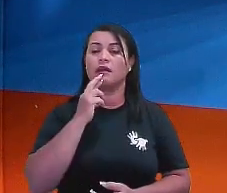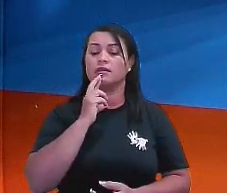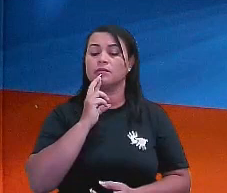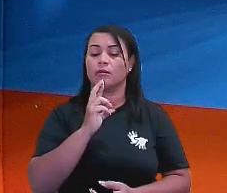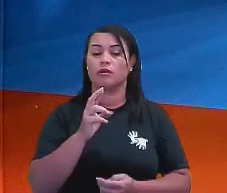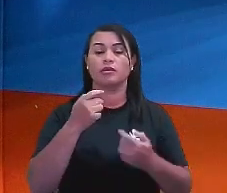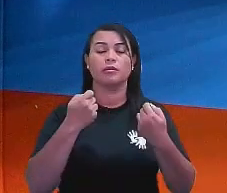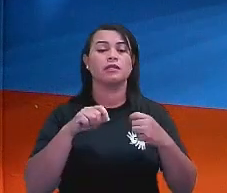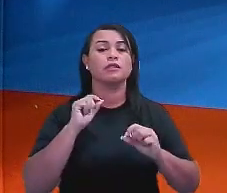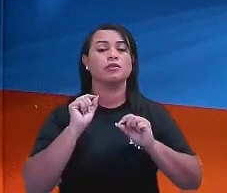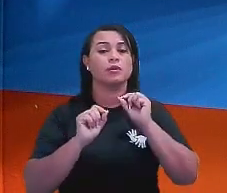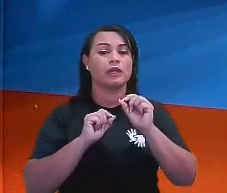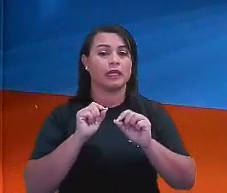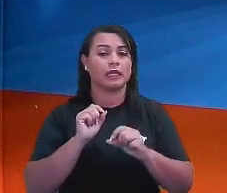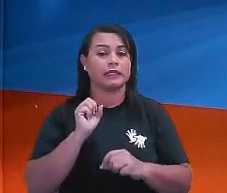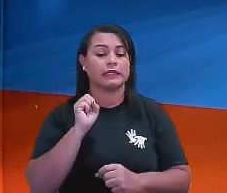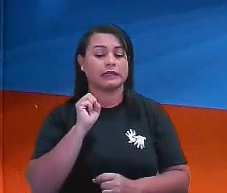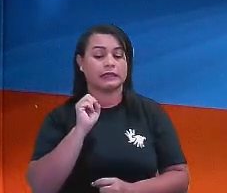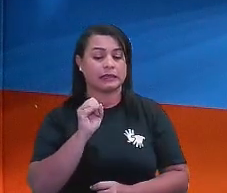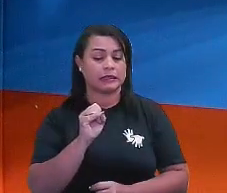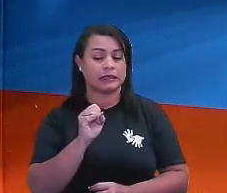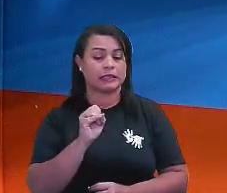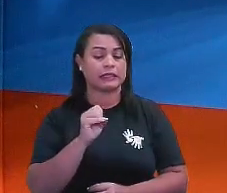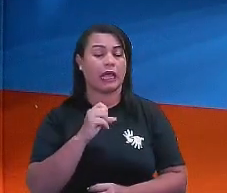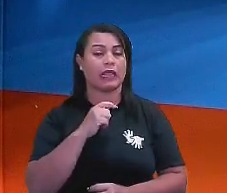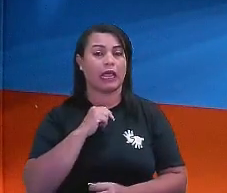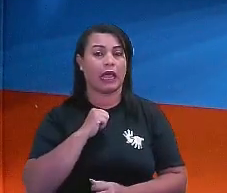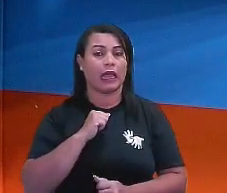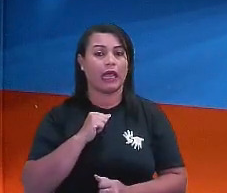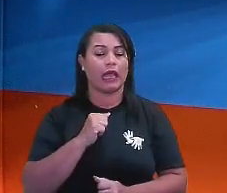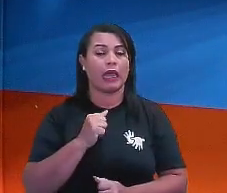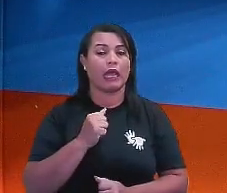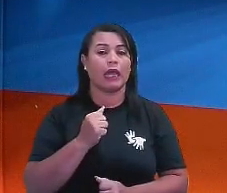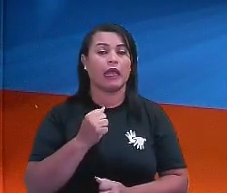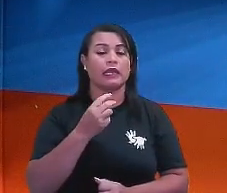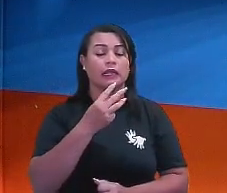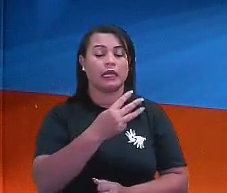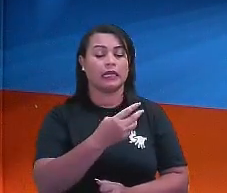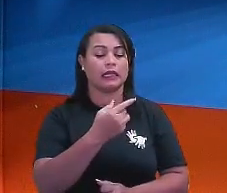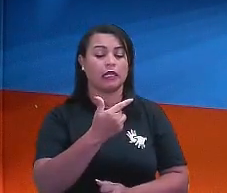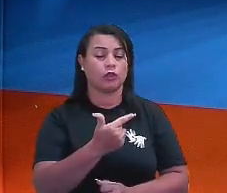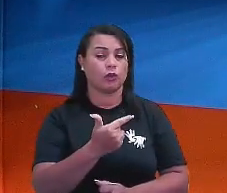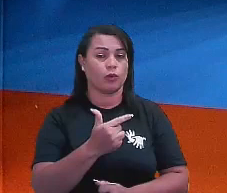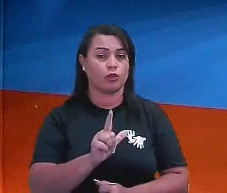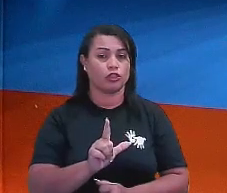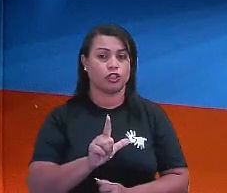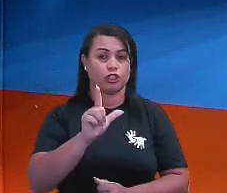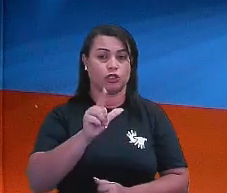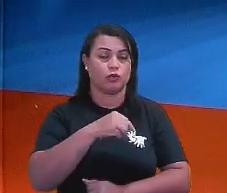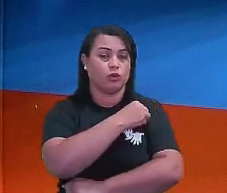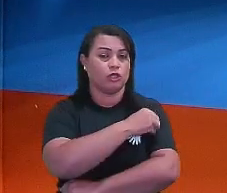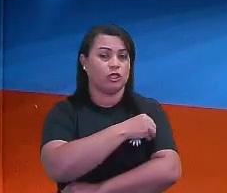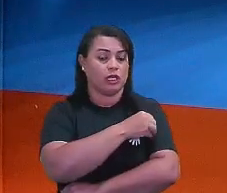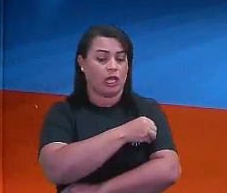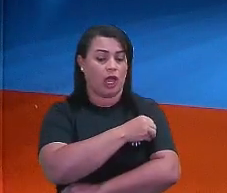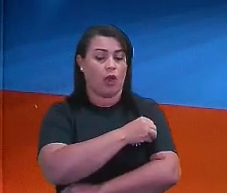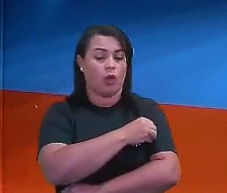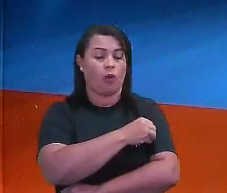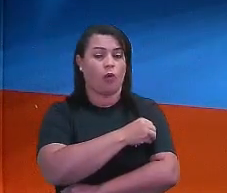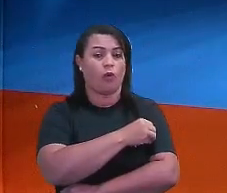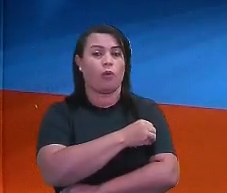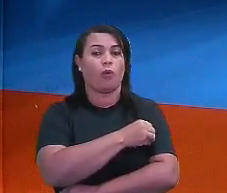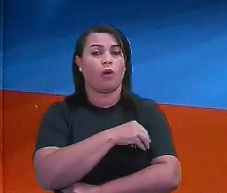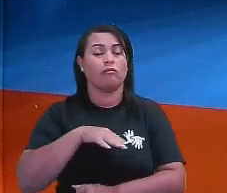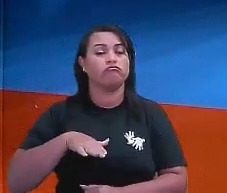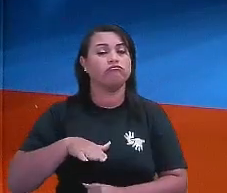eu preciso o quê? Se ele gasta com 32 litros de etanol, 273